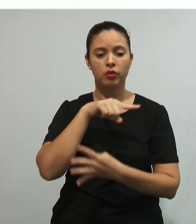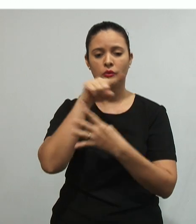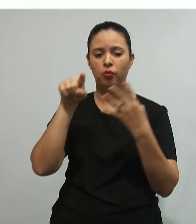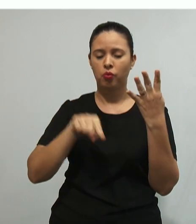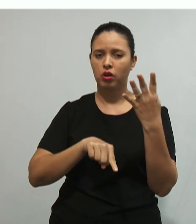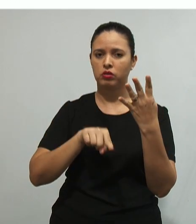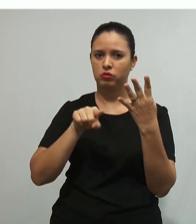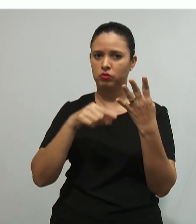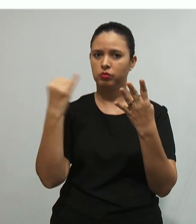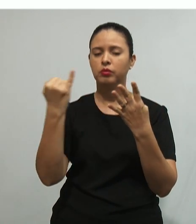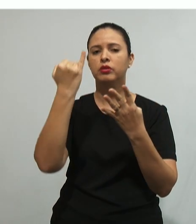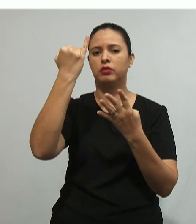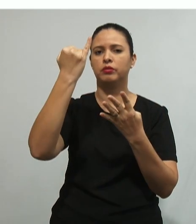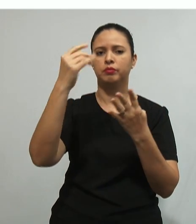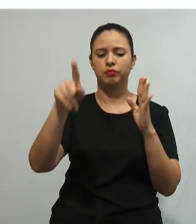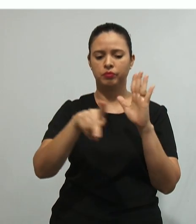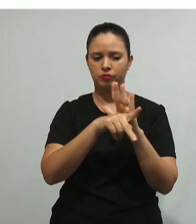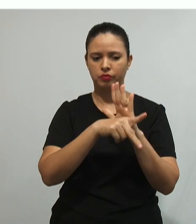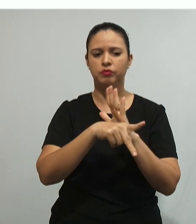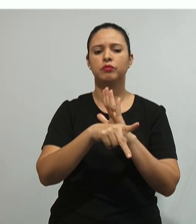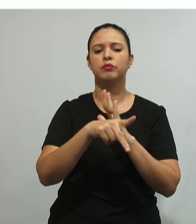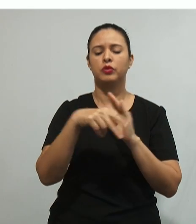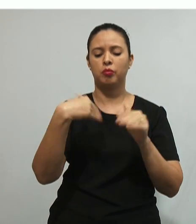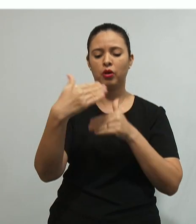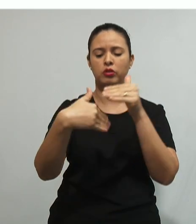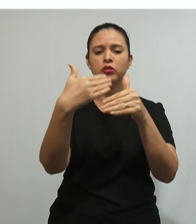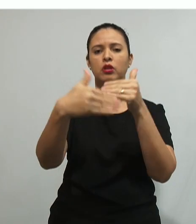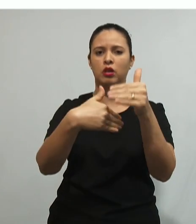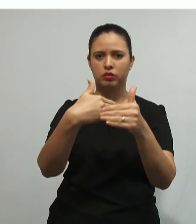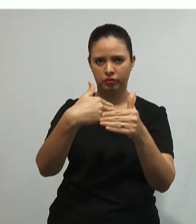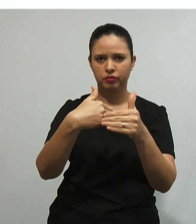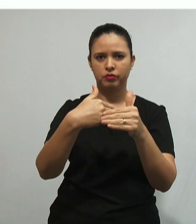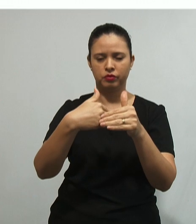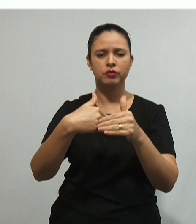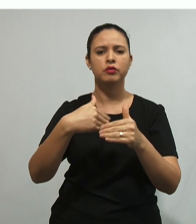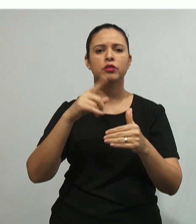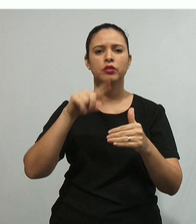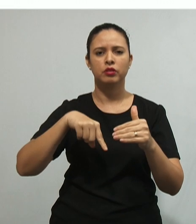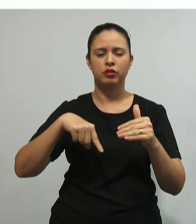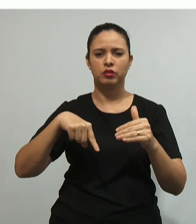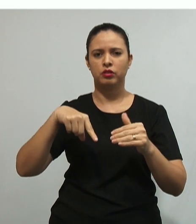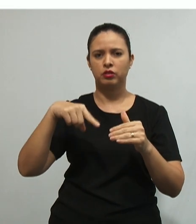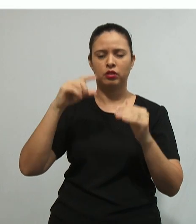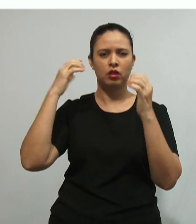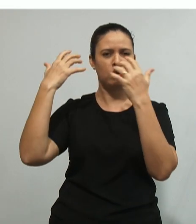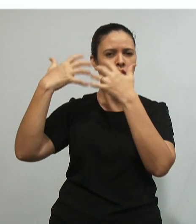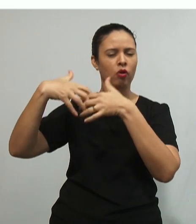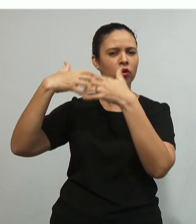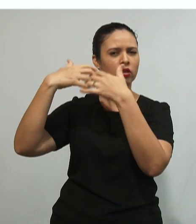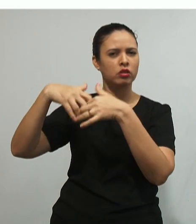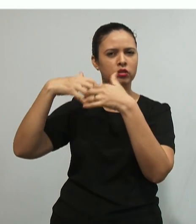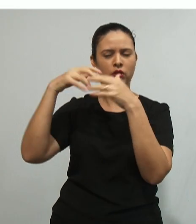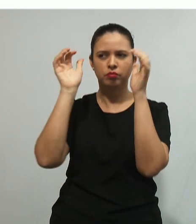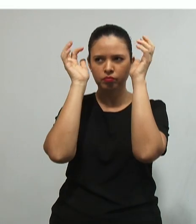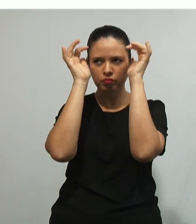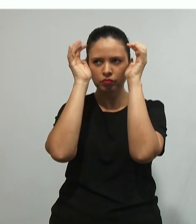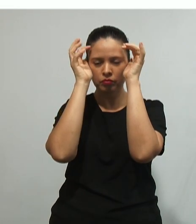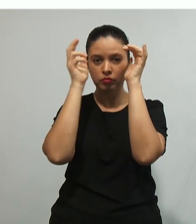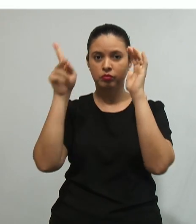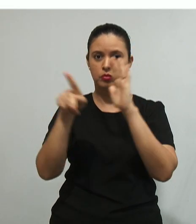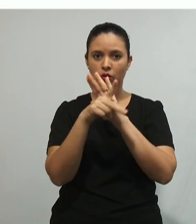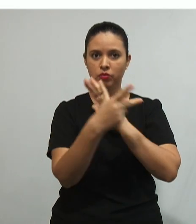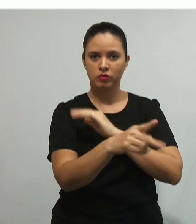fatores que são levados em consideração no processo de desenvolvimento cognitivo da criança. O primeiro